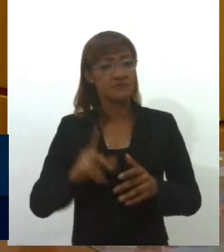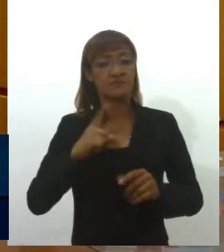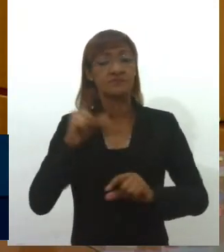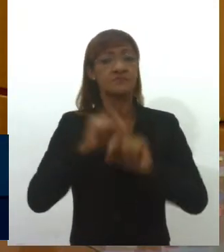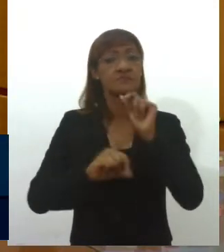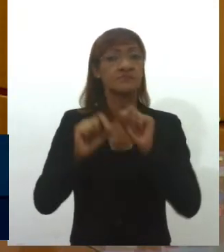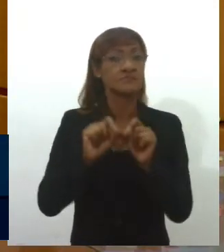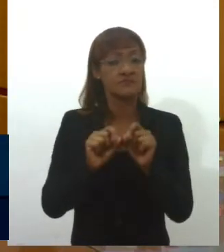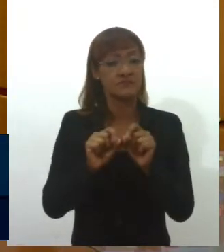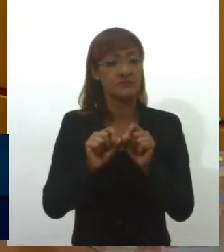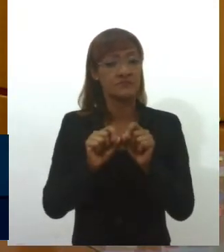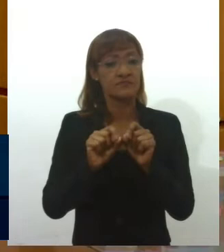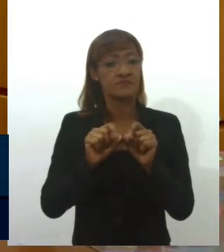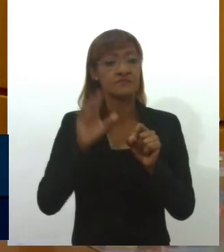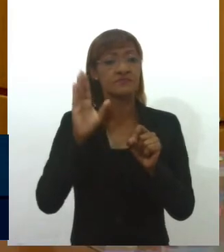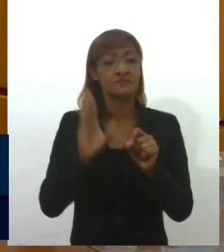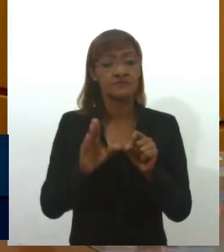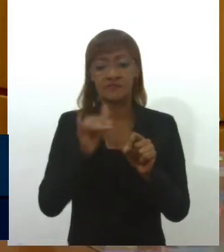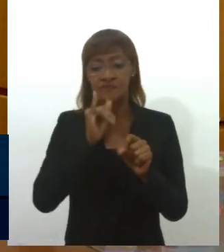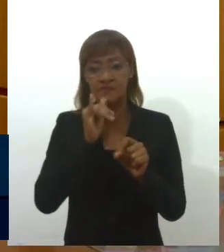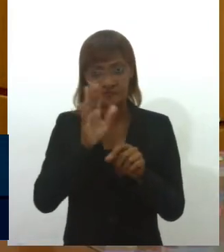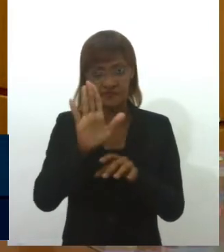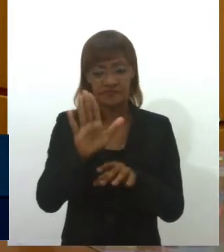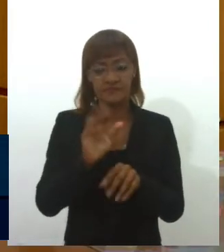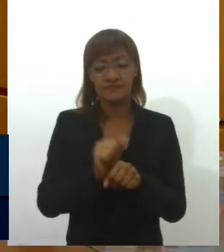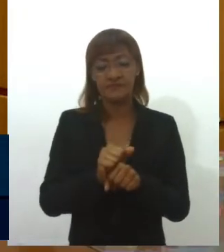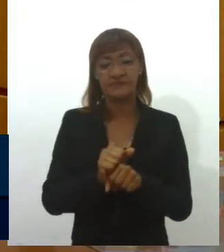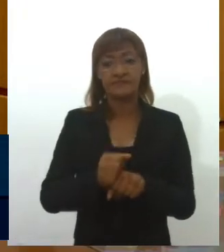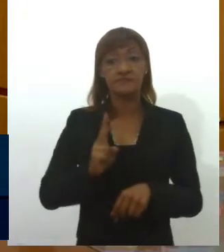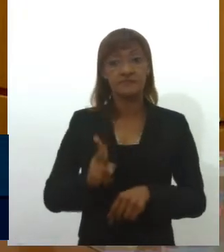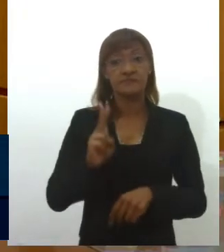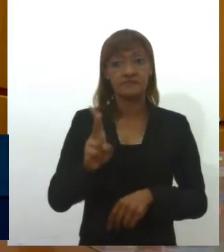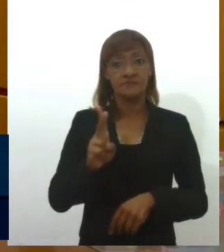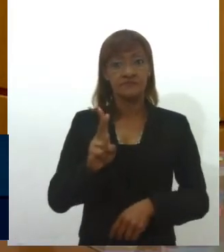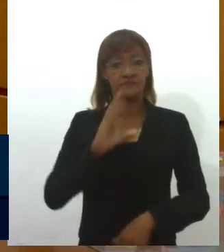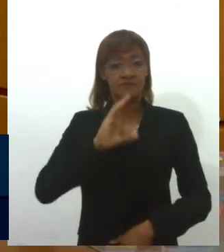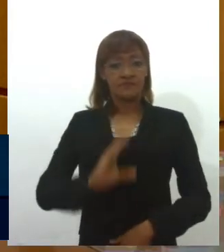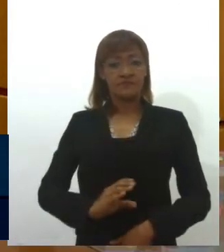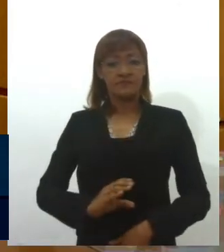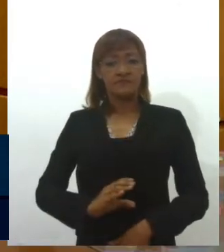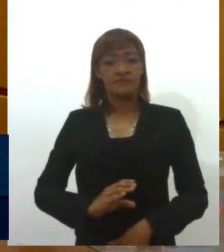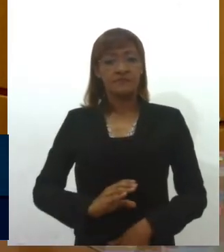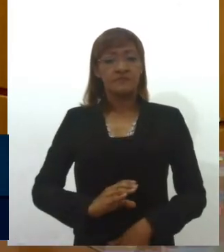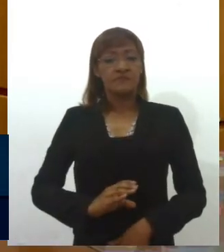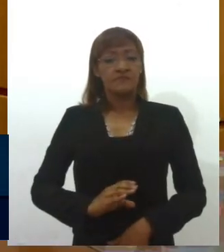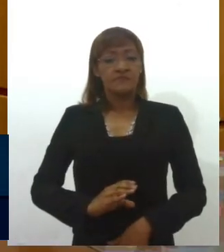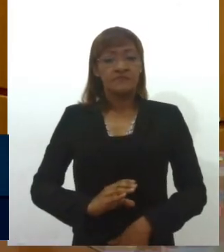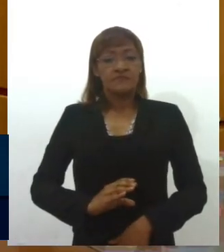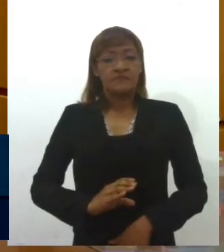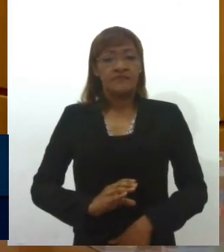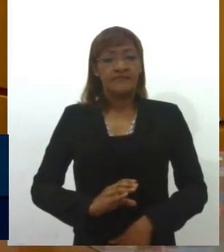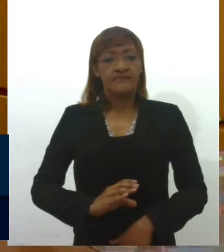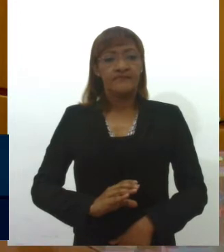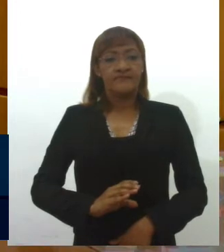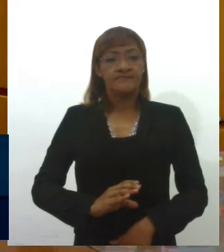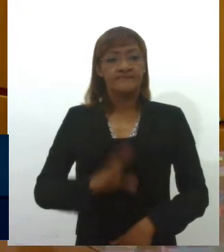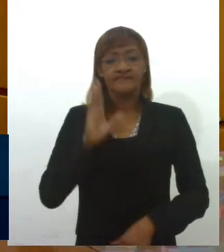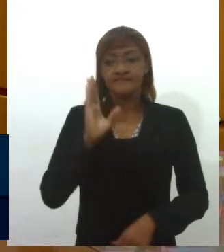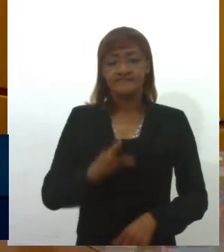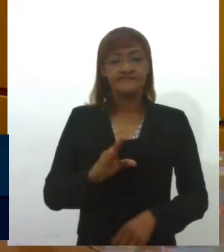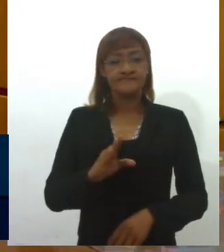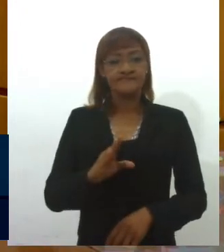ostracismo, que era assim, toda vez que algum cidadão atentasse contra o regime democrático,